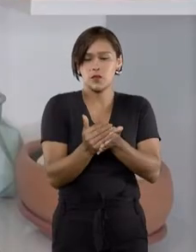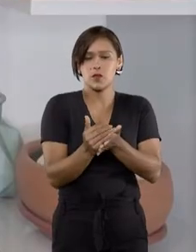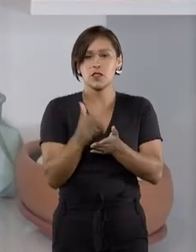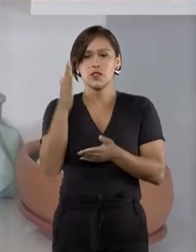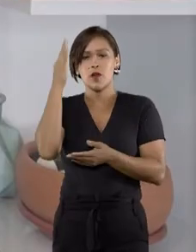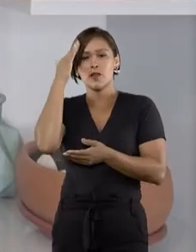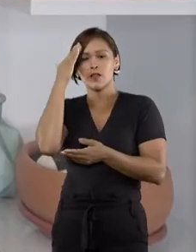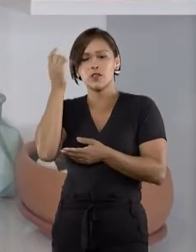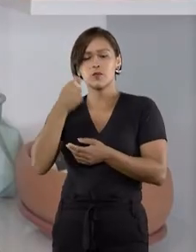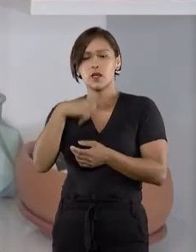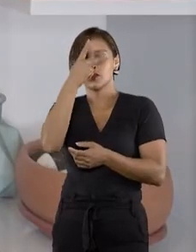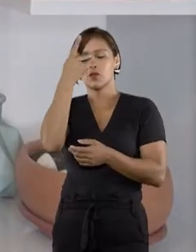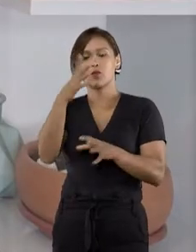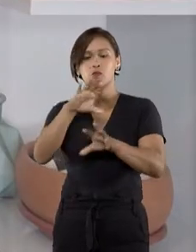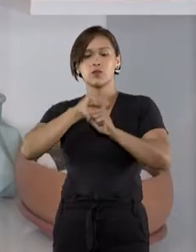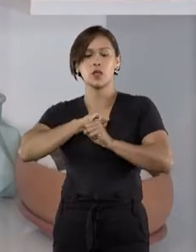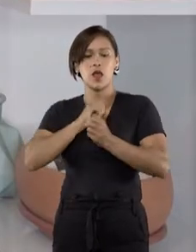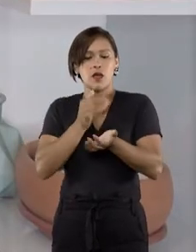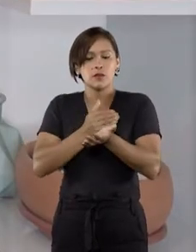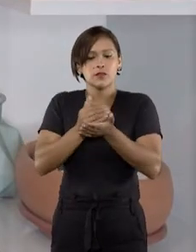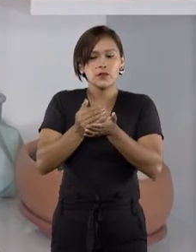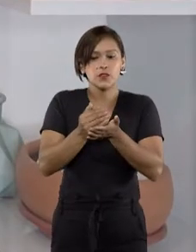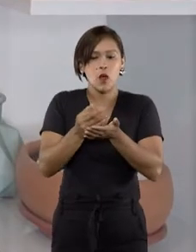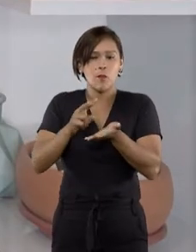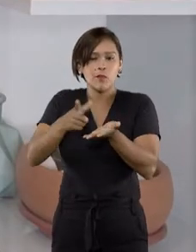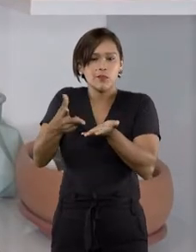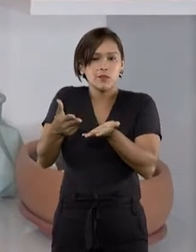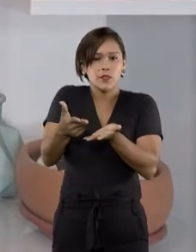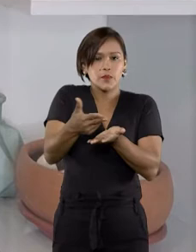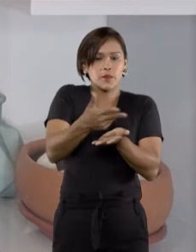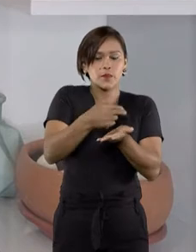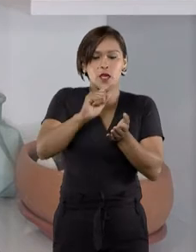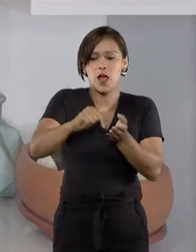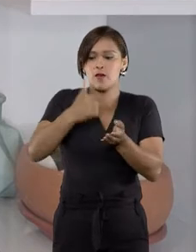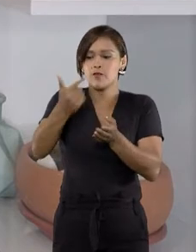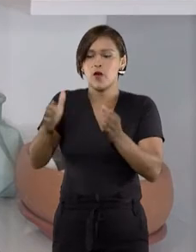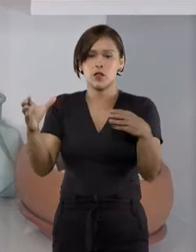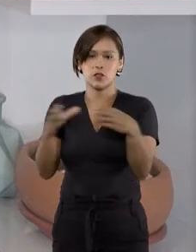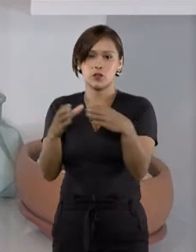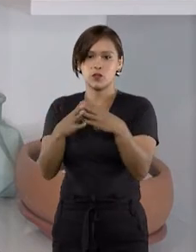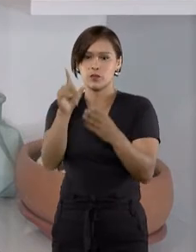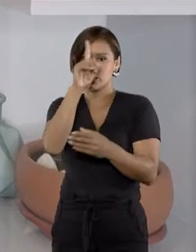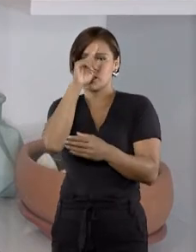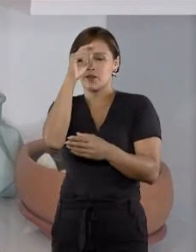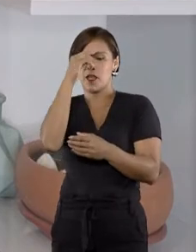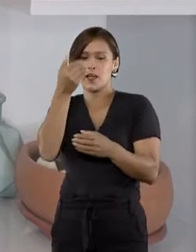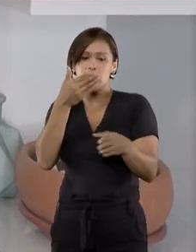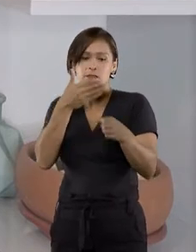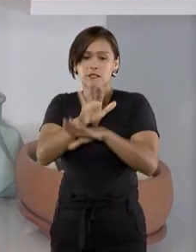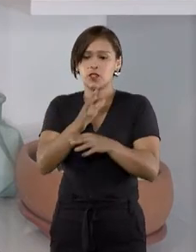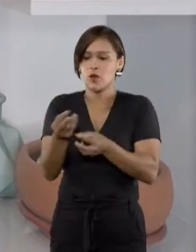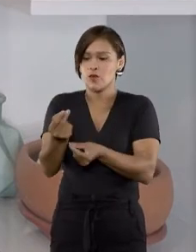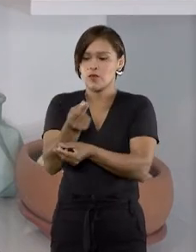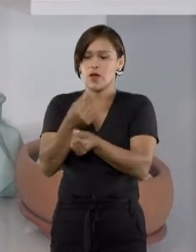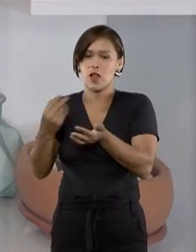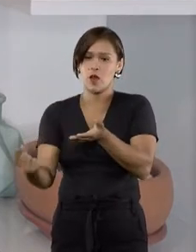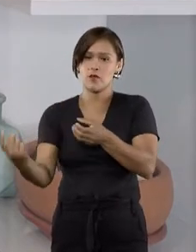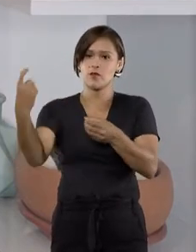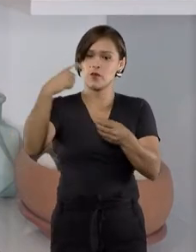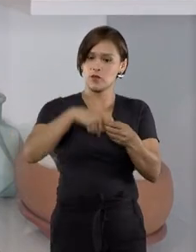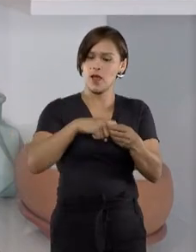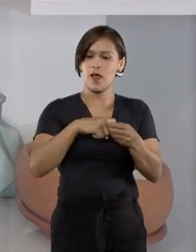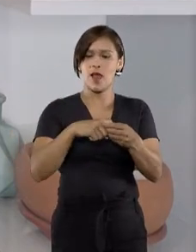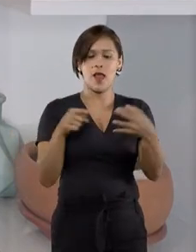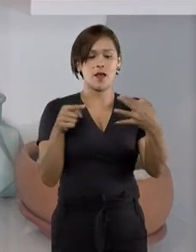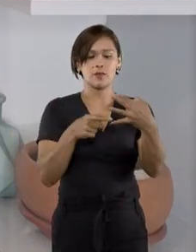deu origem ao entendimento, um consumidor passou por um procedimento cirúrgico fora da rede credenciada e ingressou com pedido de reembolso, o qual foi